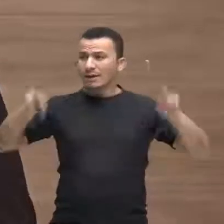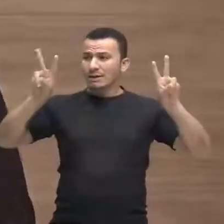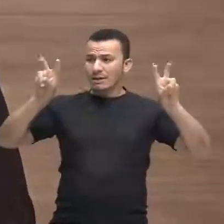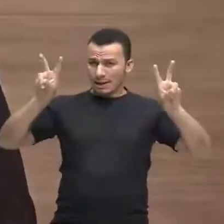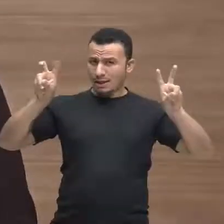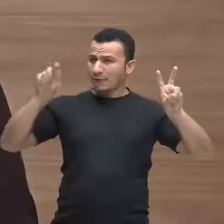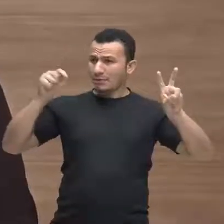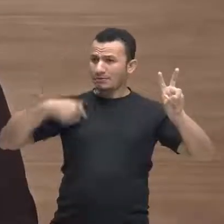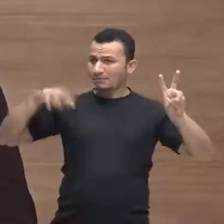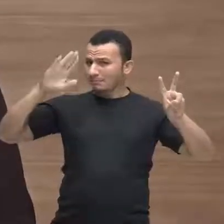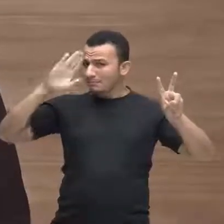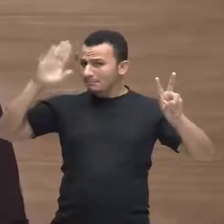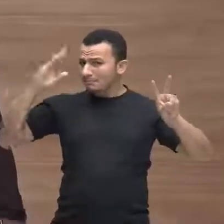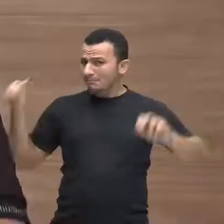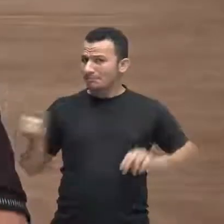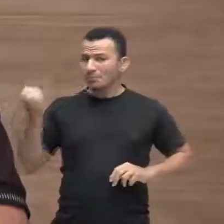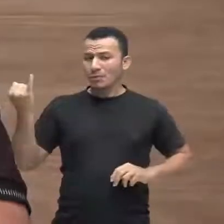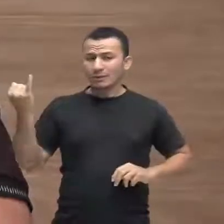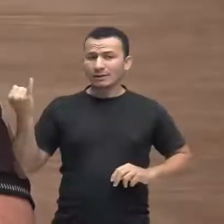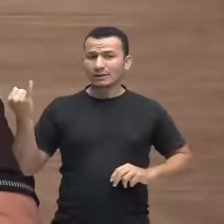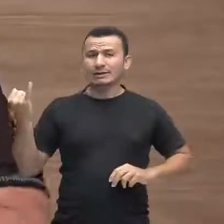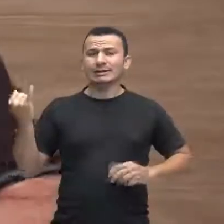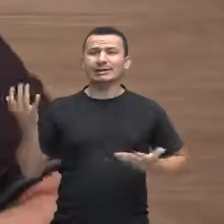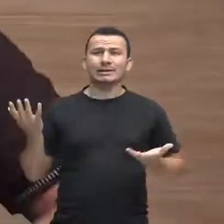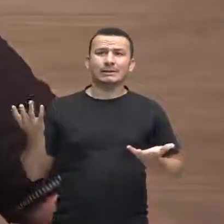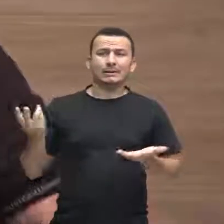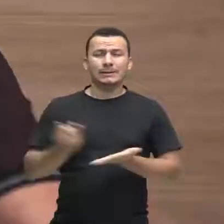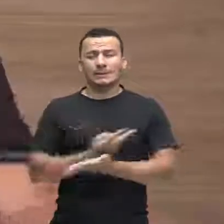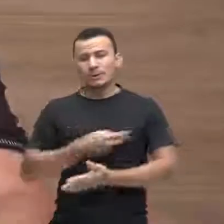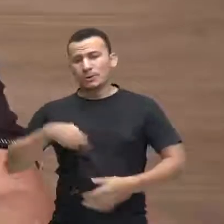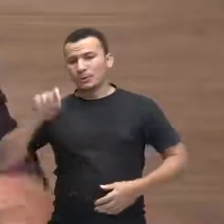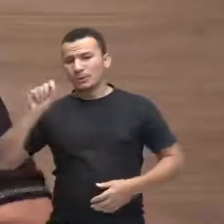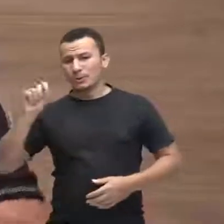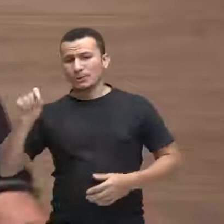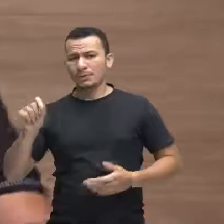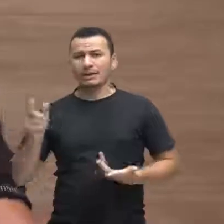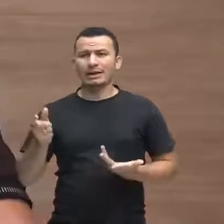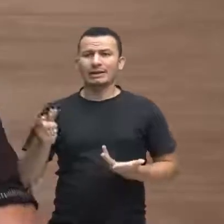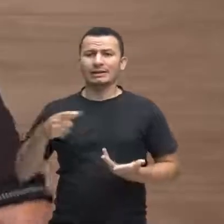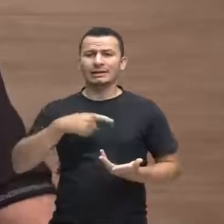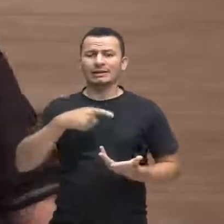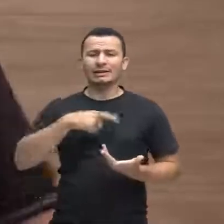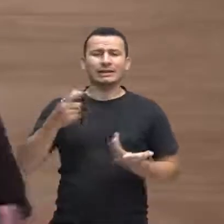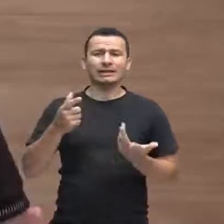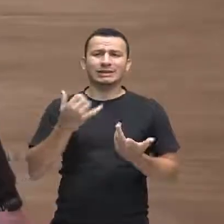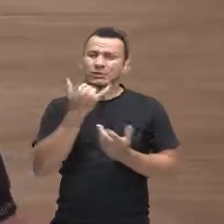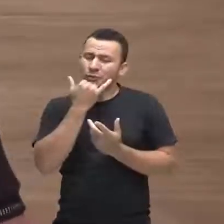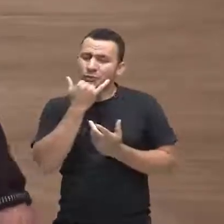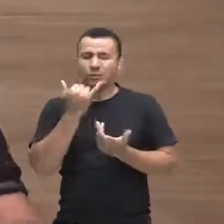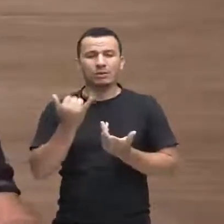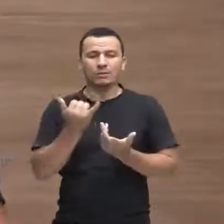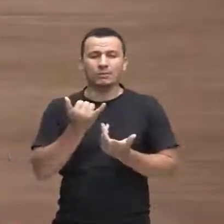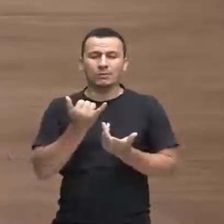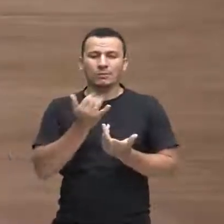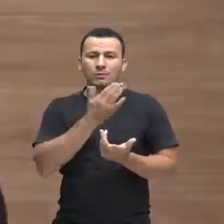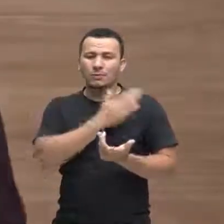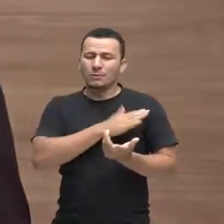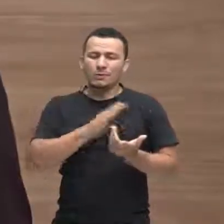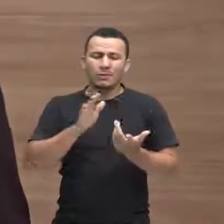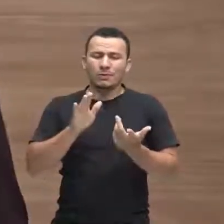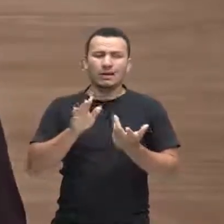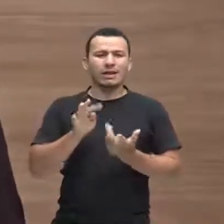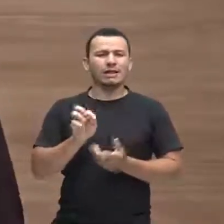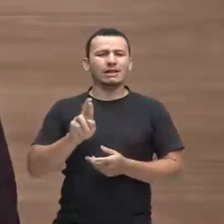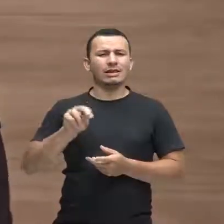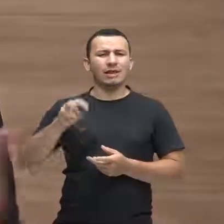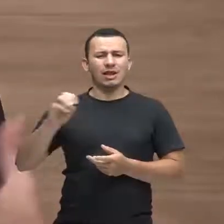você acaba por trazer termos técnicos, e eu não gosto muito disso, sabe? Eu não gosto muito disso,